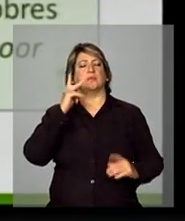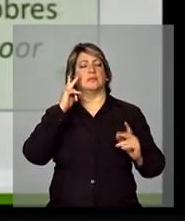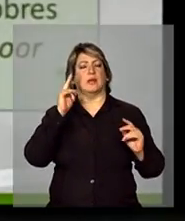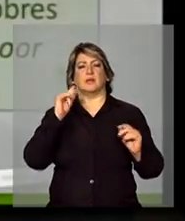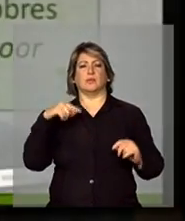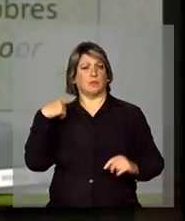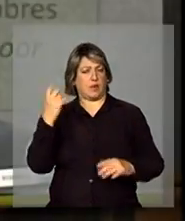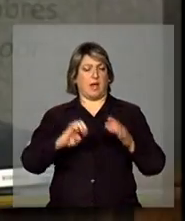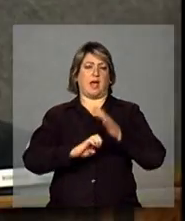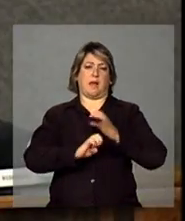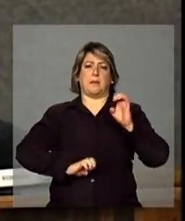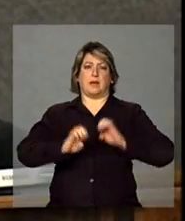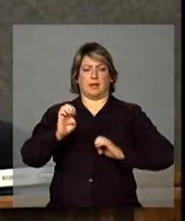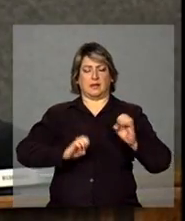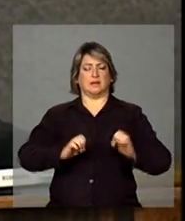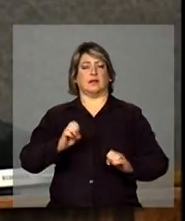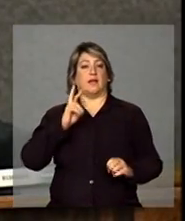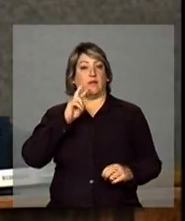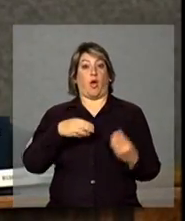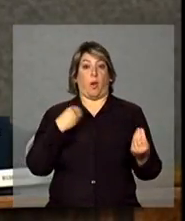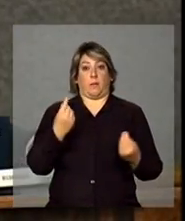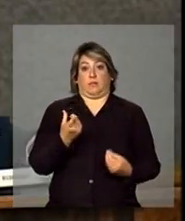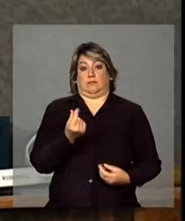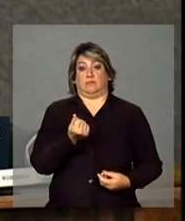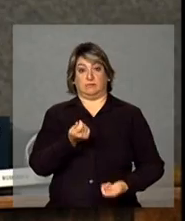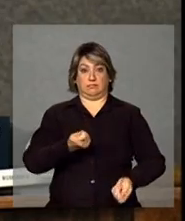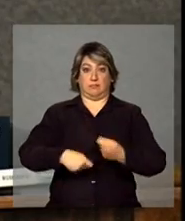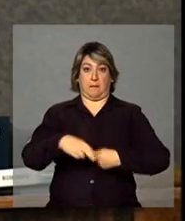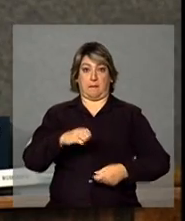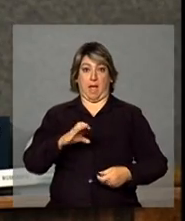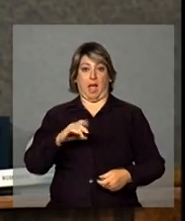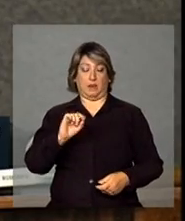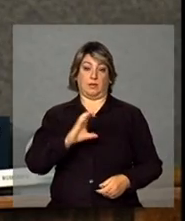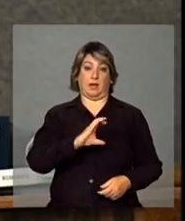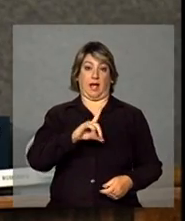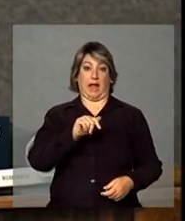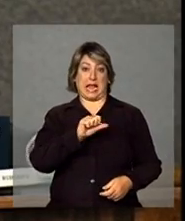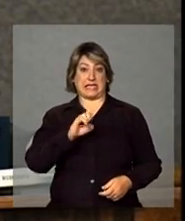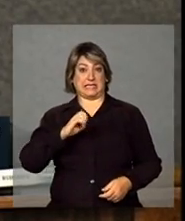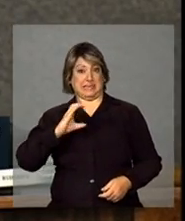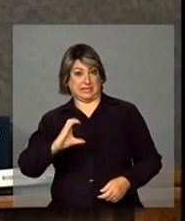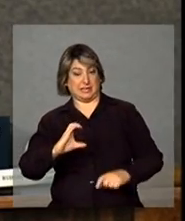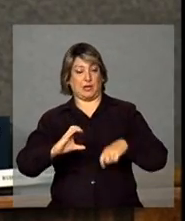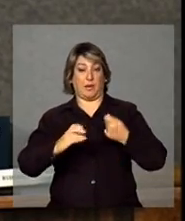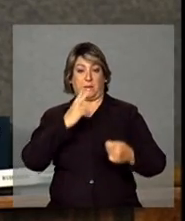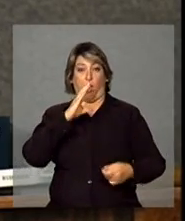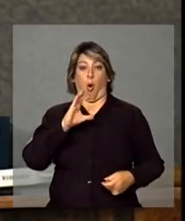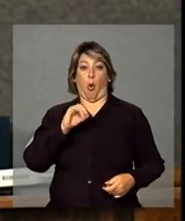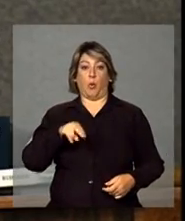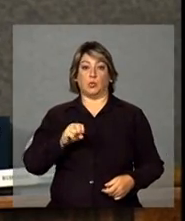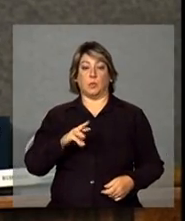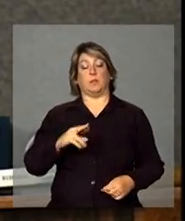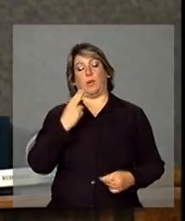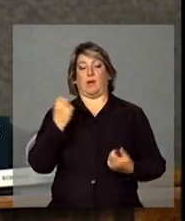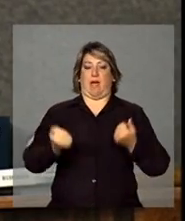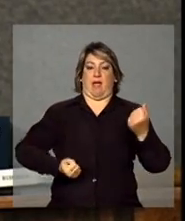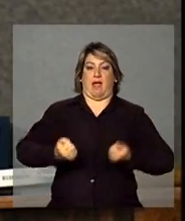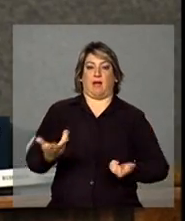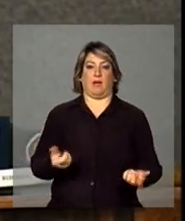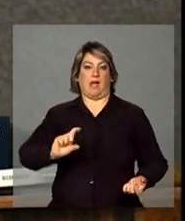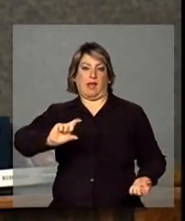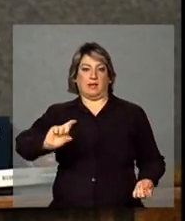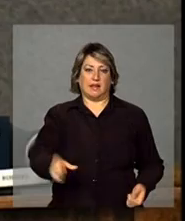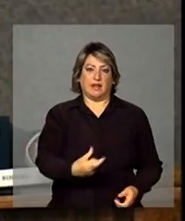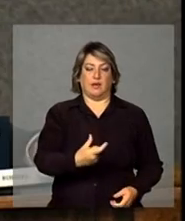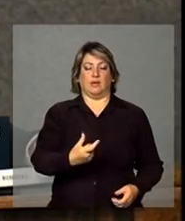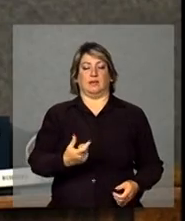etc., venham, vejam como o novo mercado, classe C, C começa com consumo, assim como carro, cartão de